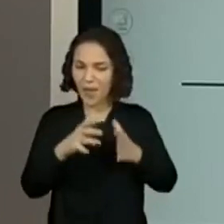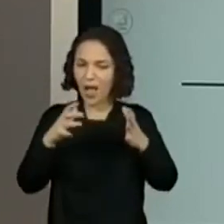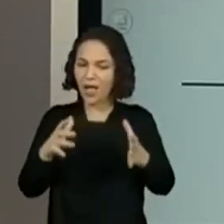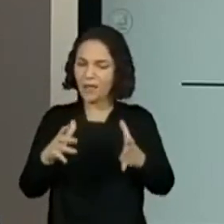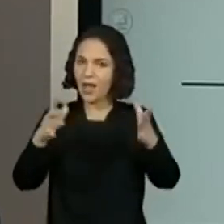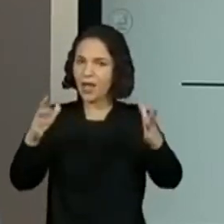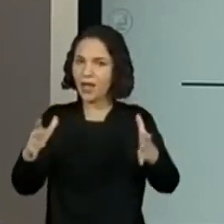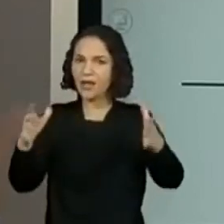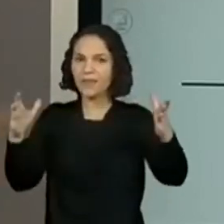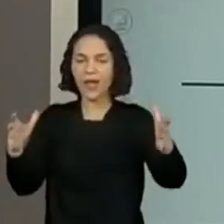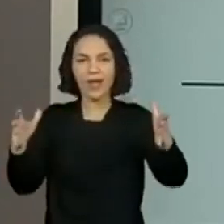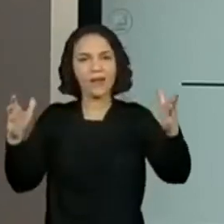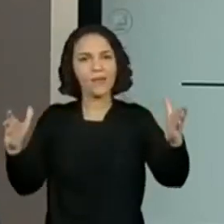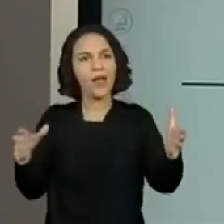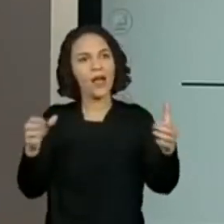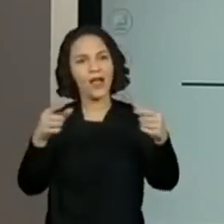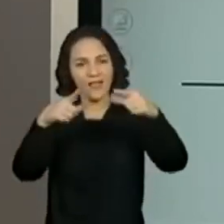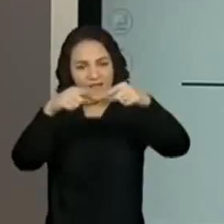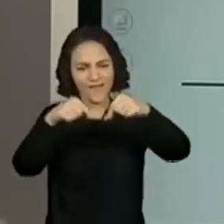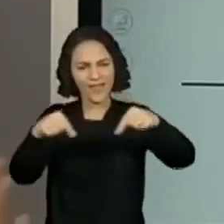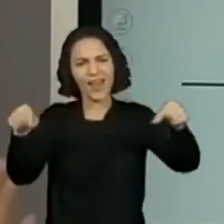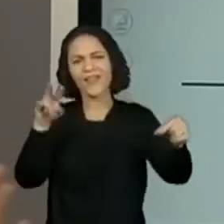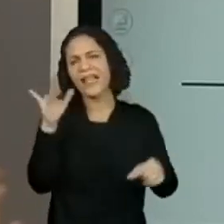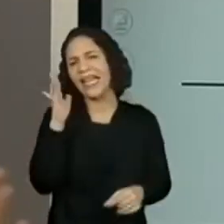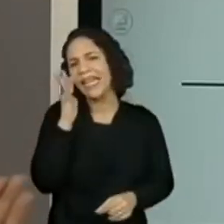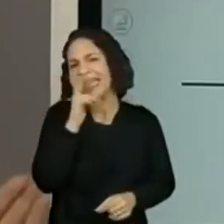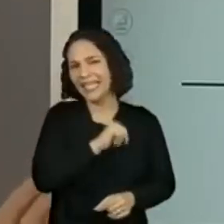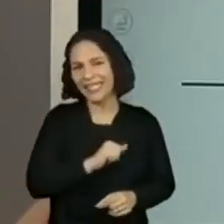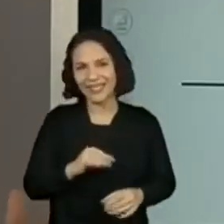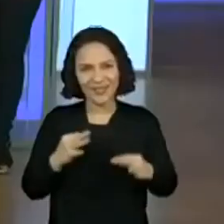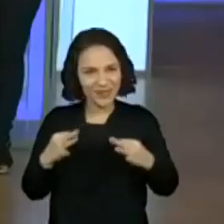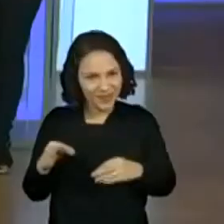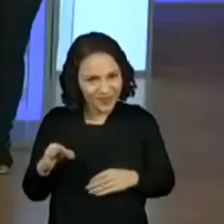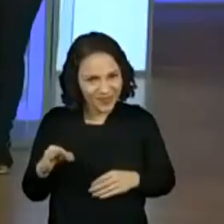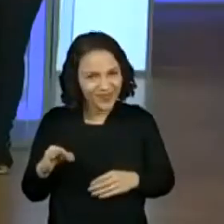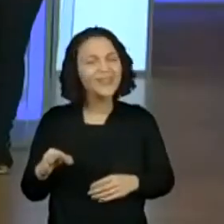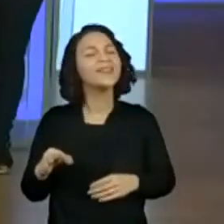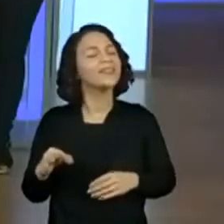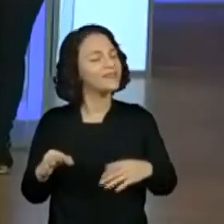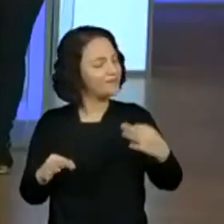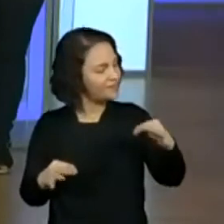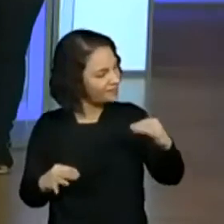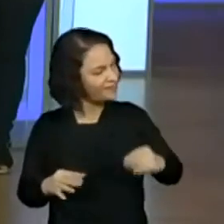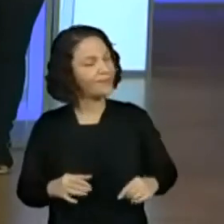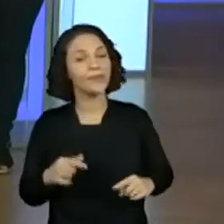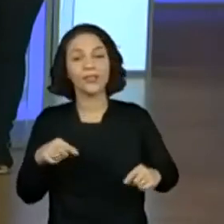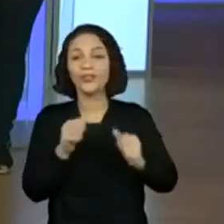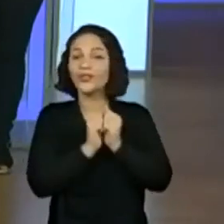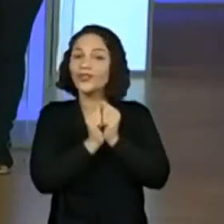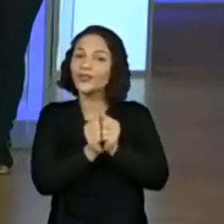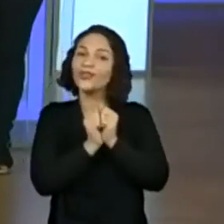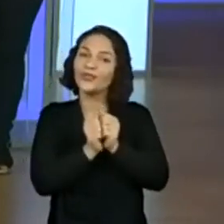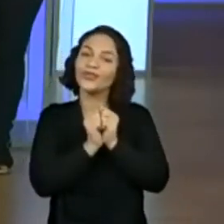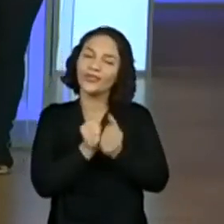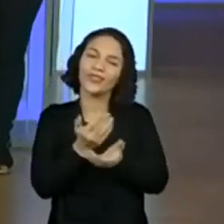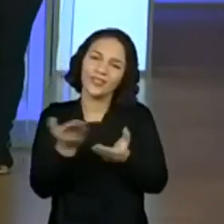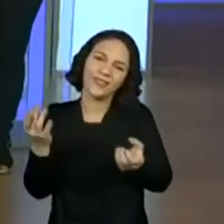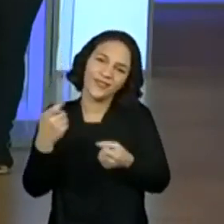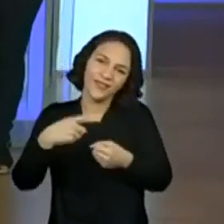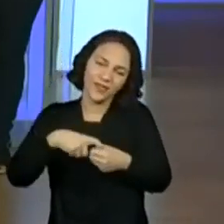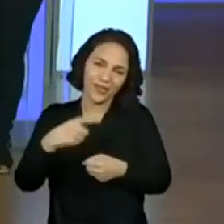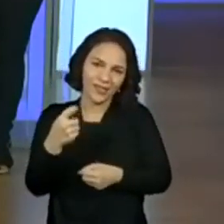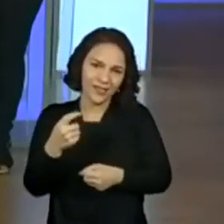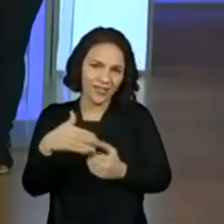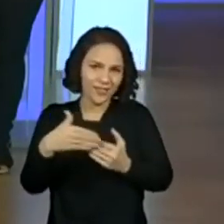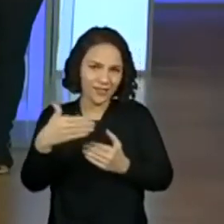nosso mural, o nosso mural, varal vai ficar lindíssimo, certo, professora Viviane? Certíssimo. A gente continua aqui juntinho. A gente volta daqui a